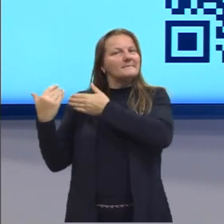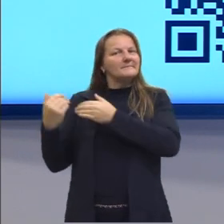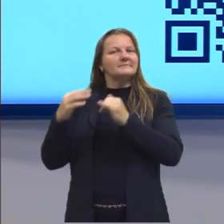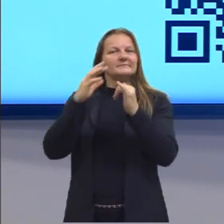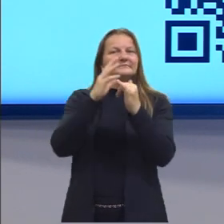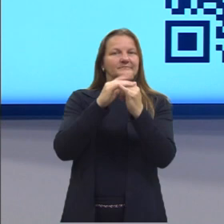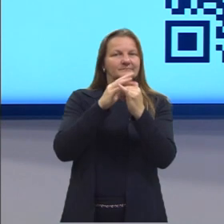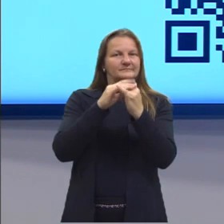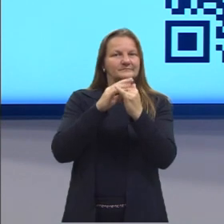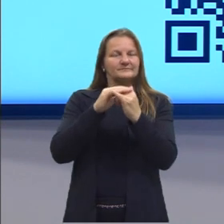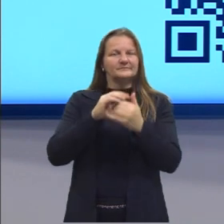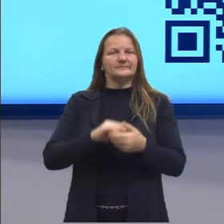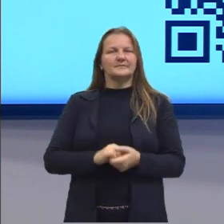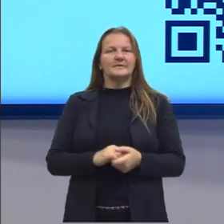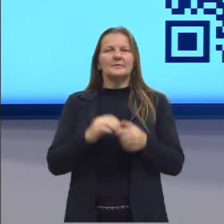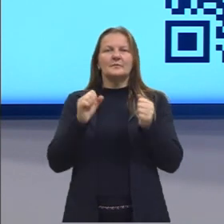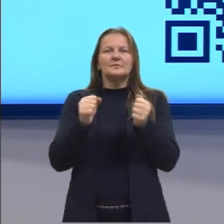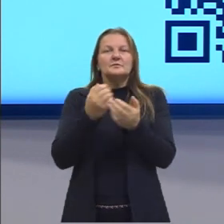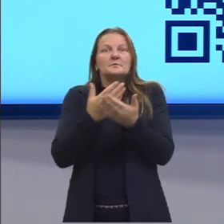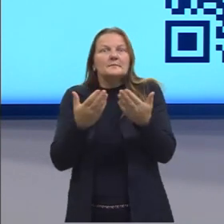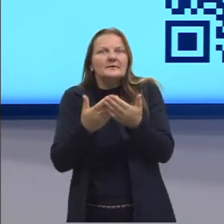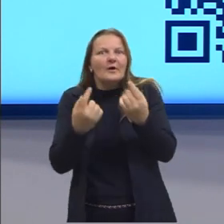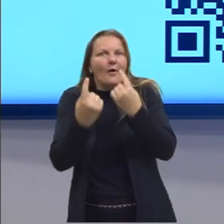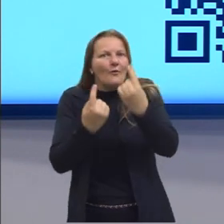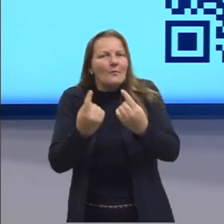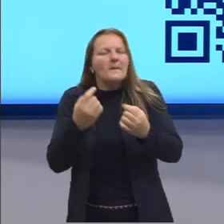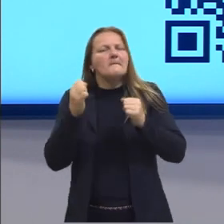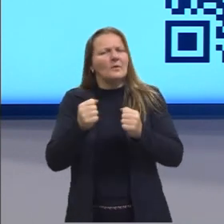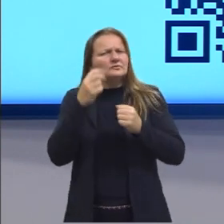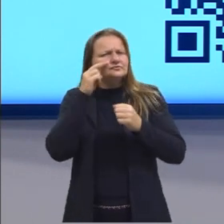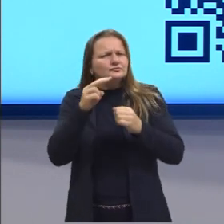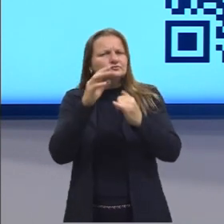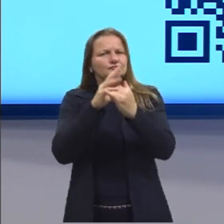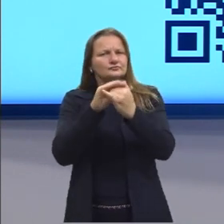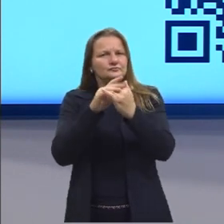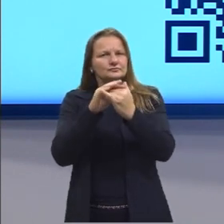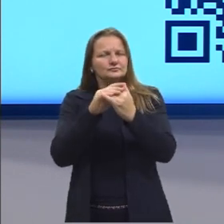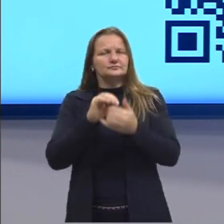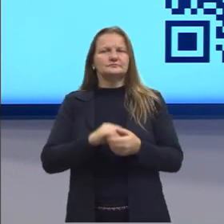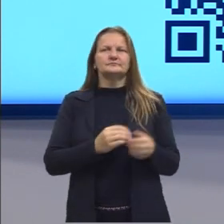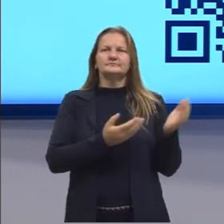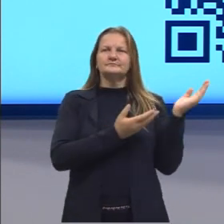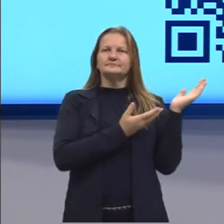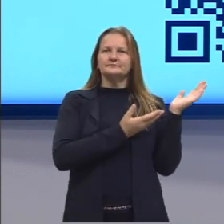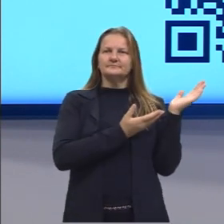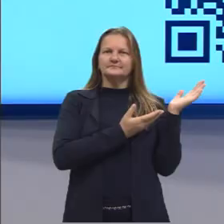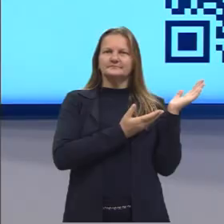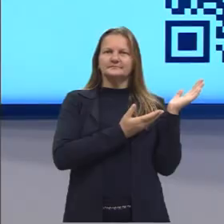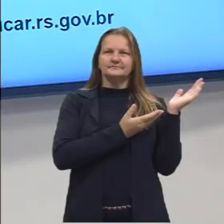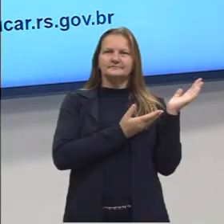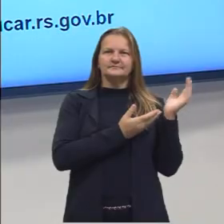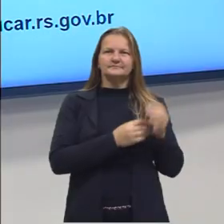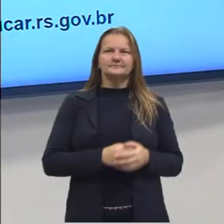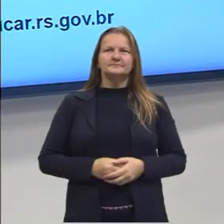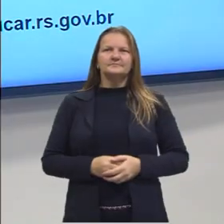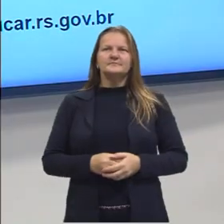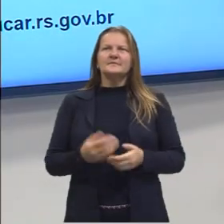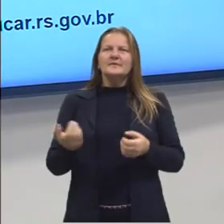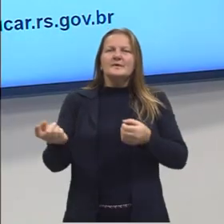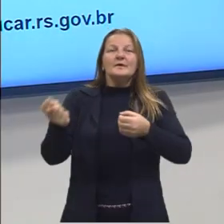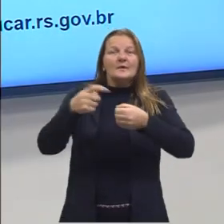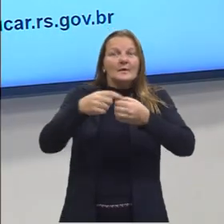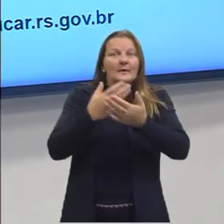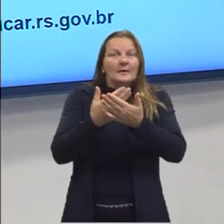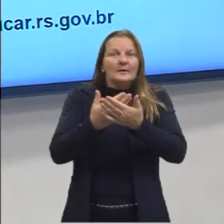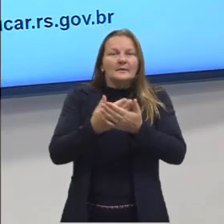transmitidas. Também se perderam alguma aula, verifiquem lá então no YouTube. Pessoas, vamos para mais uma